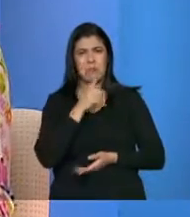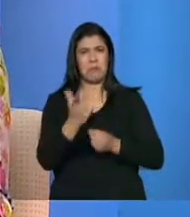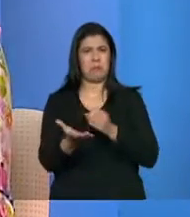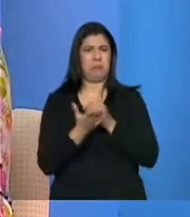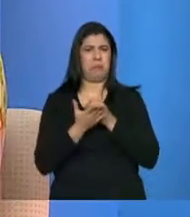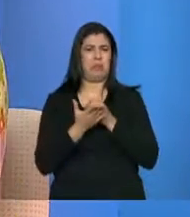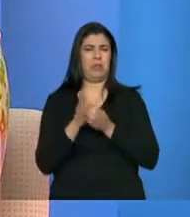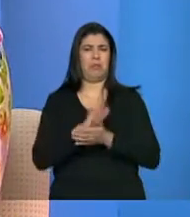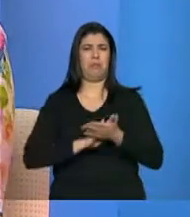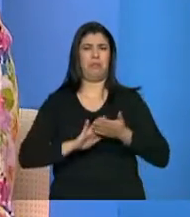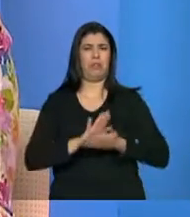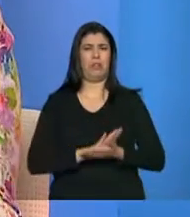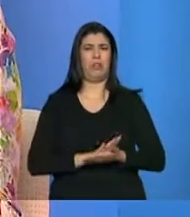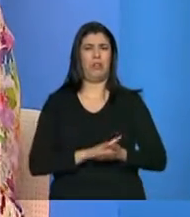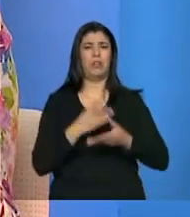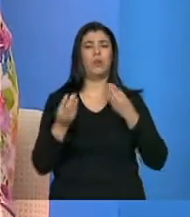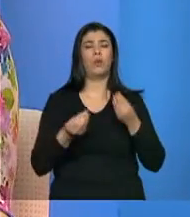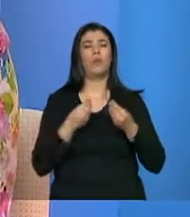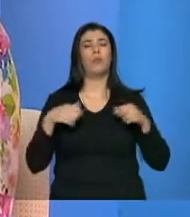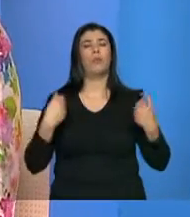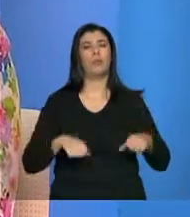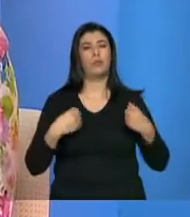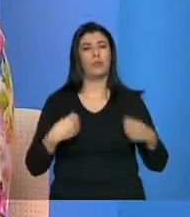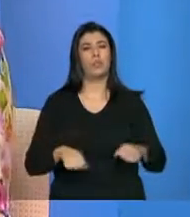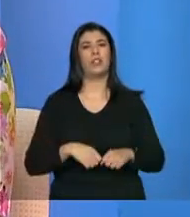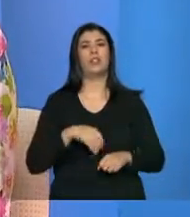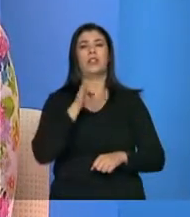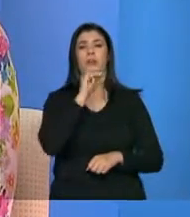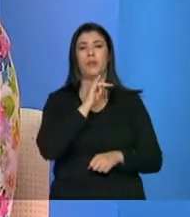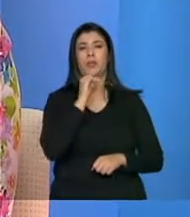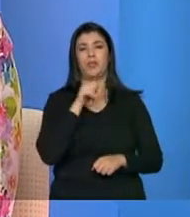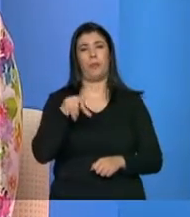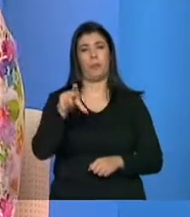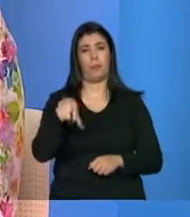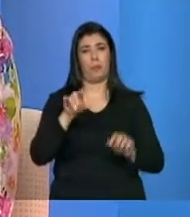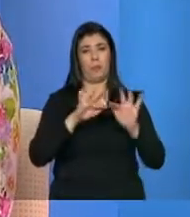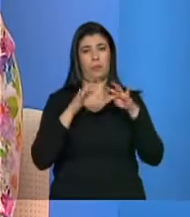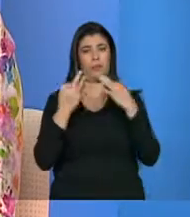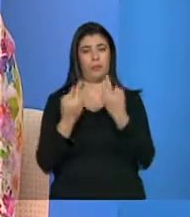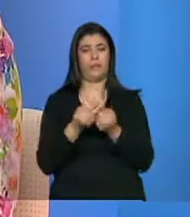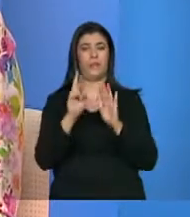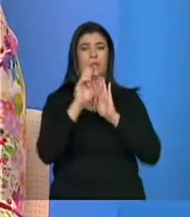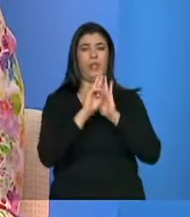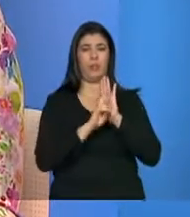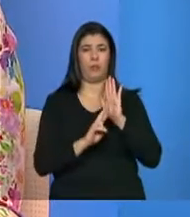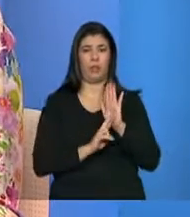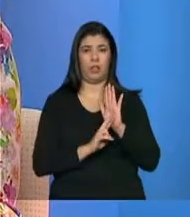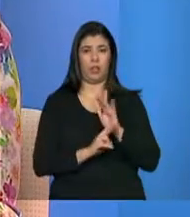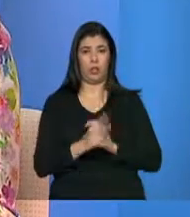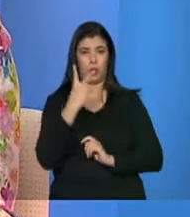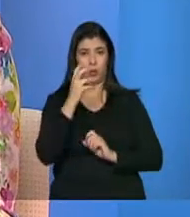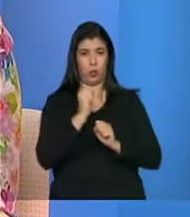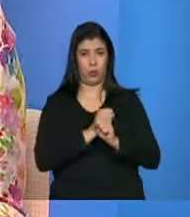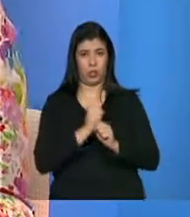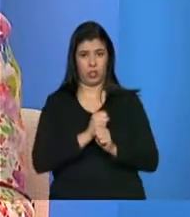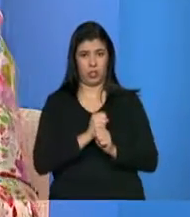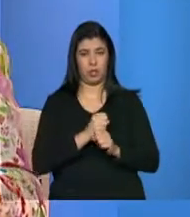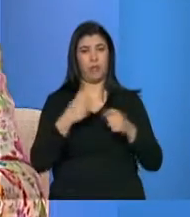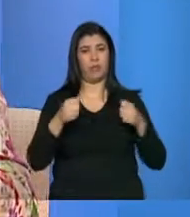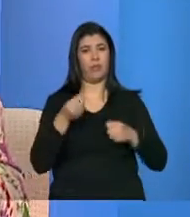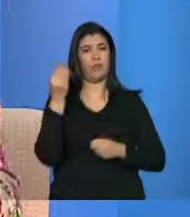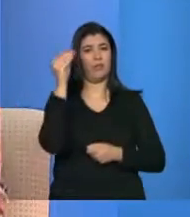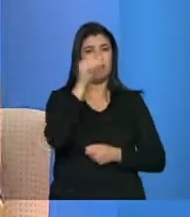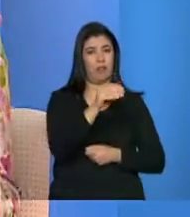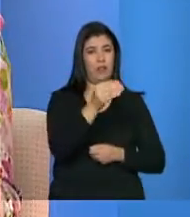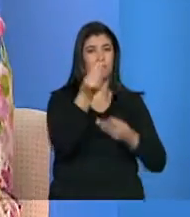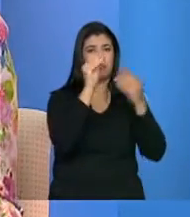tem que entrar esse incentivo. Então, o programa Bolsa Família tem uma regra de atualização cadastral, depois de dois anos tem que atualizar, senão perde o benefício. Tem todo um